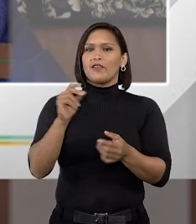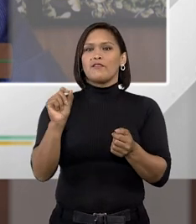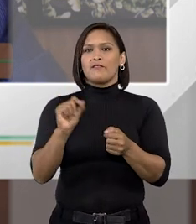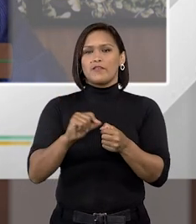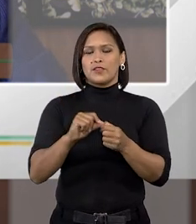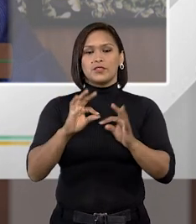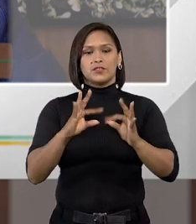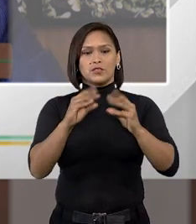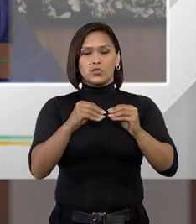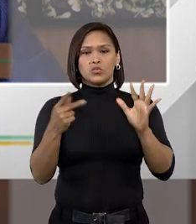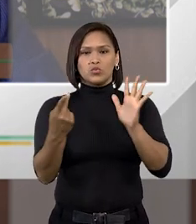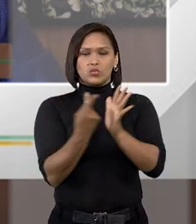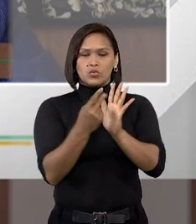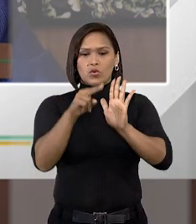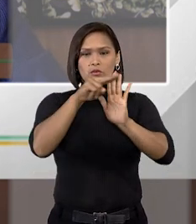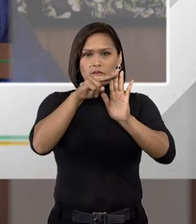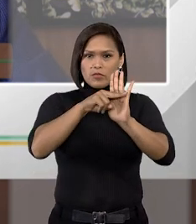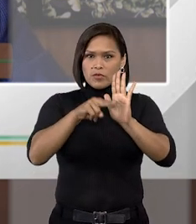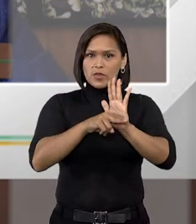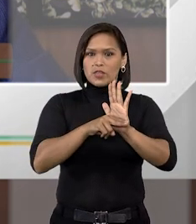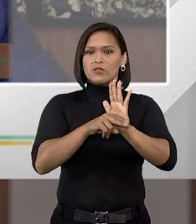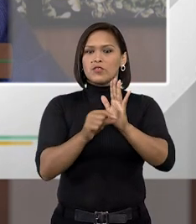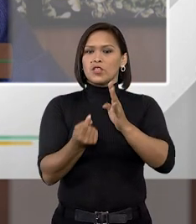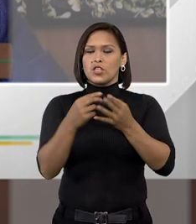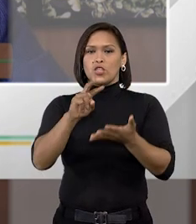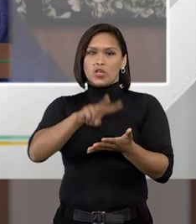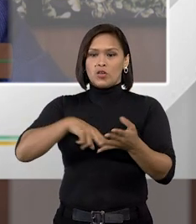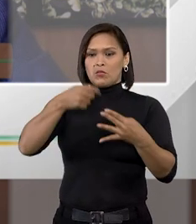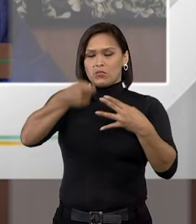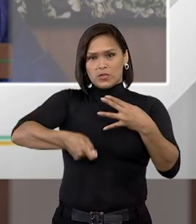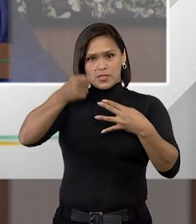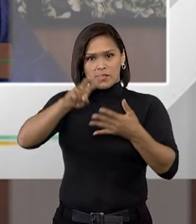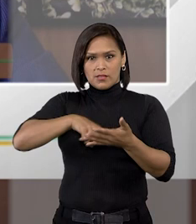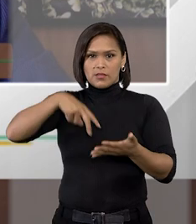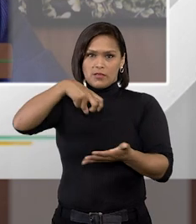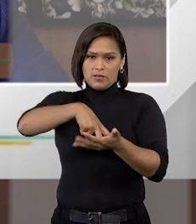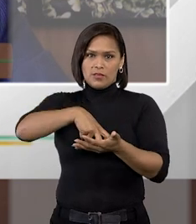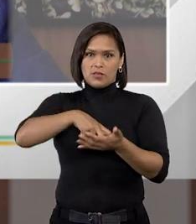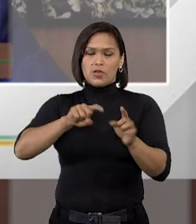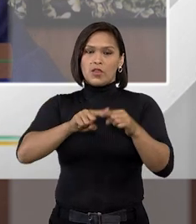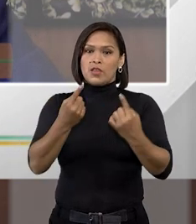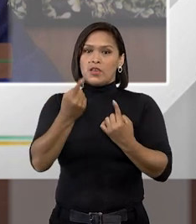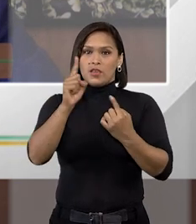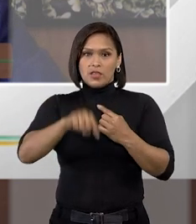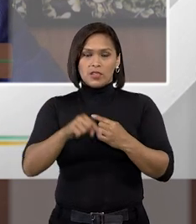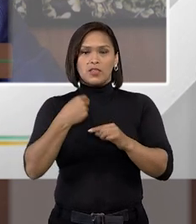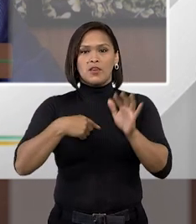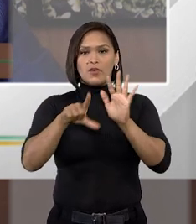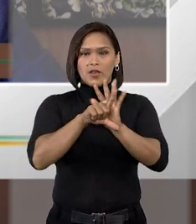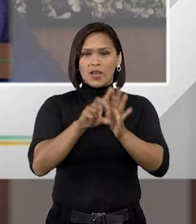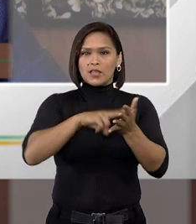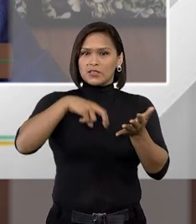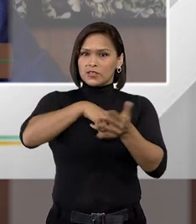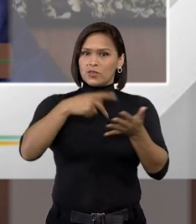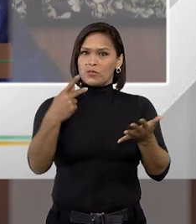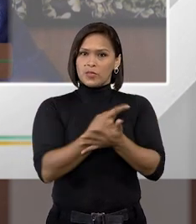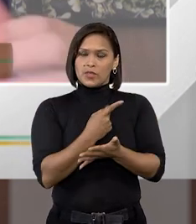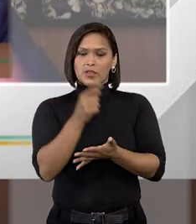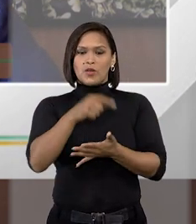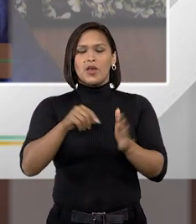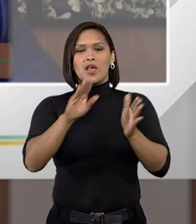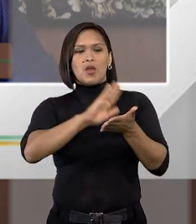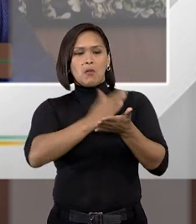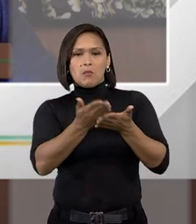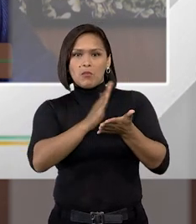aquilo que foi definido em uma sentença condenatória. Portanto, a lei de execução penal, ela é o